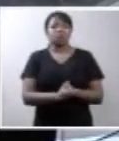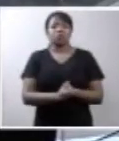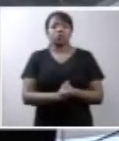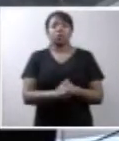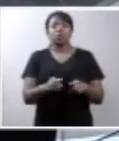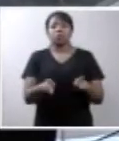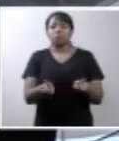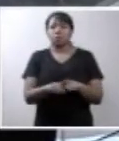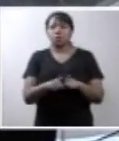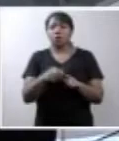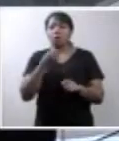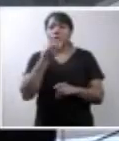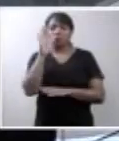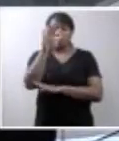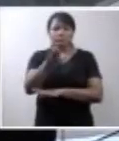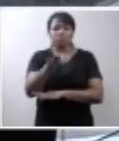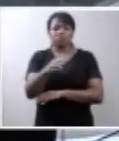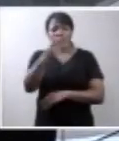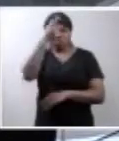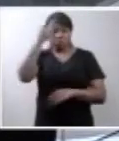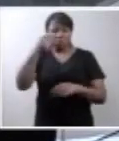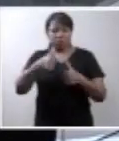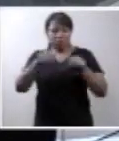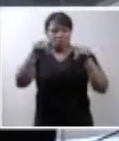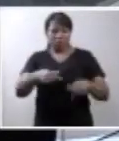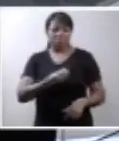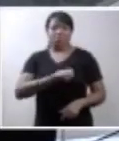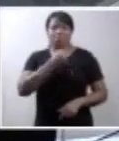boa tarde a todos aqui presentes.